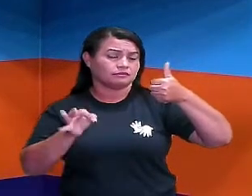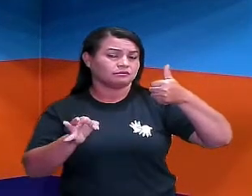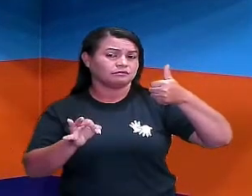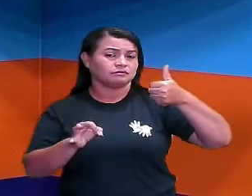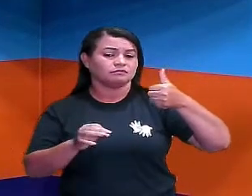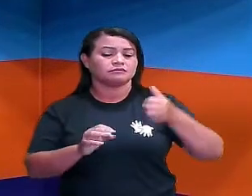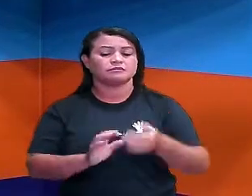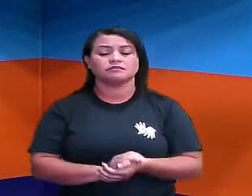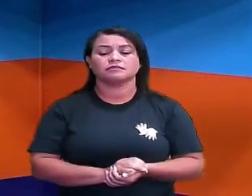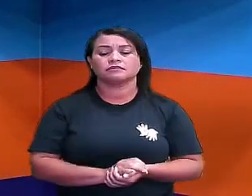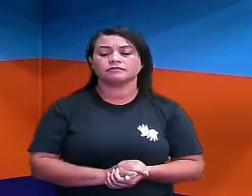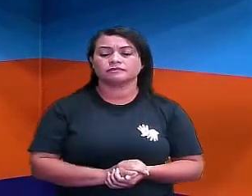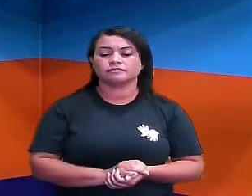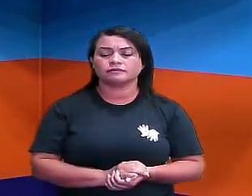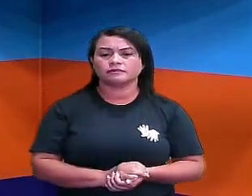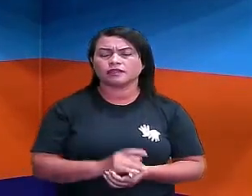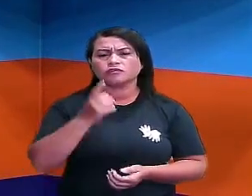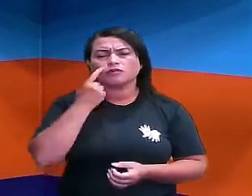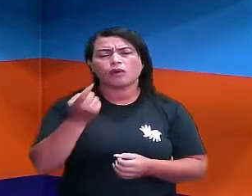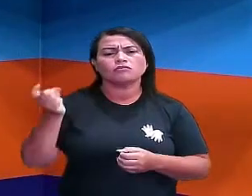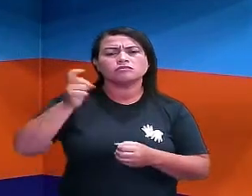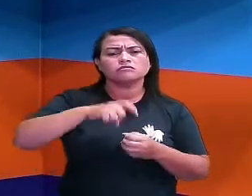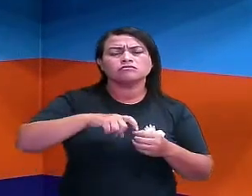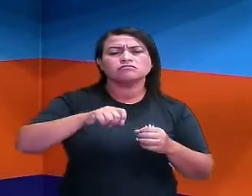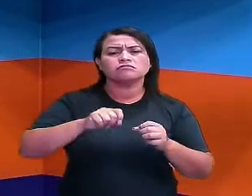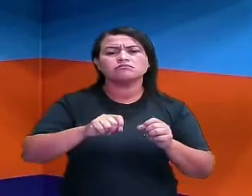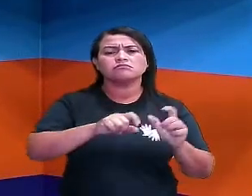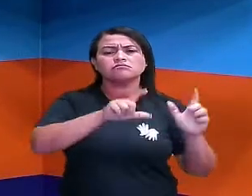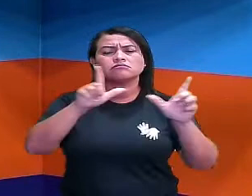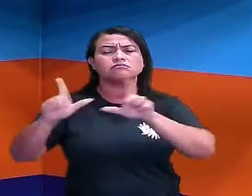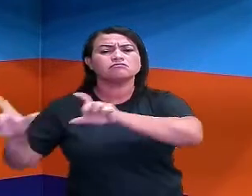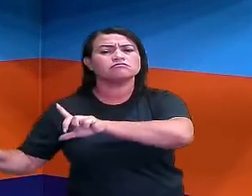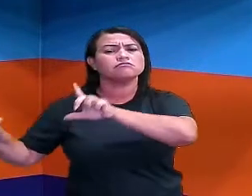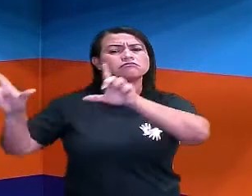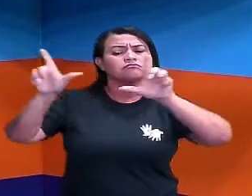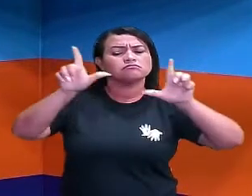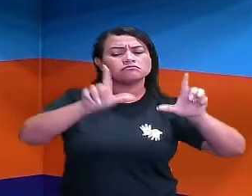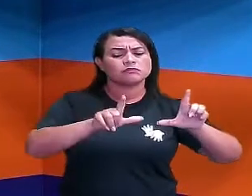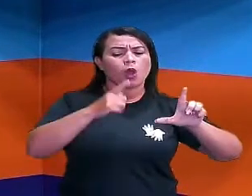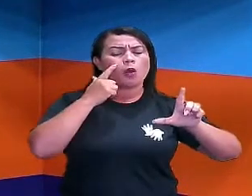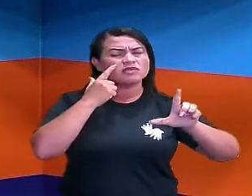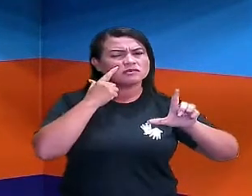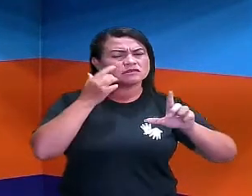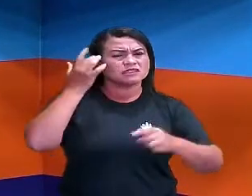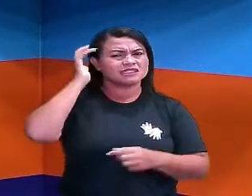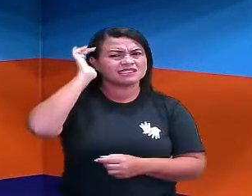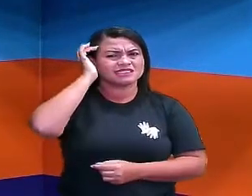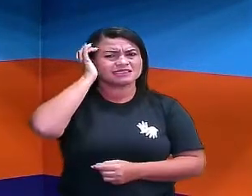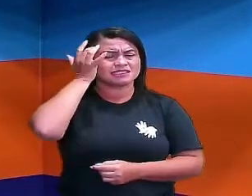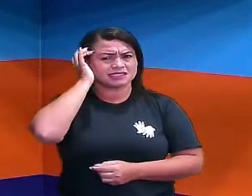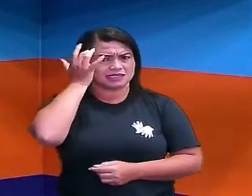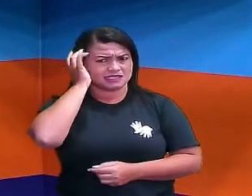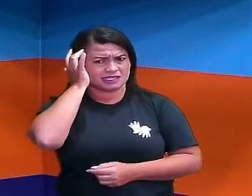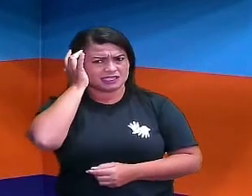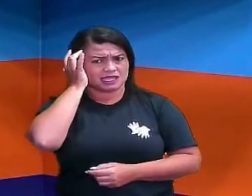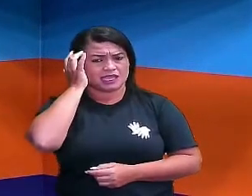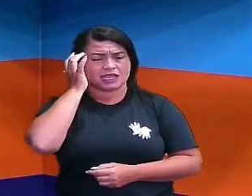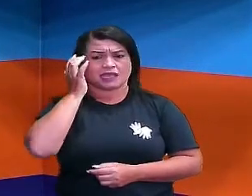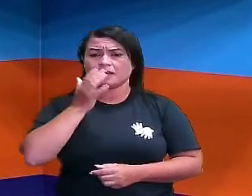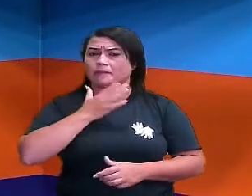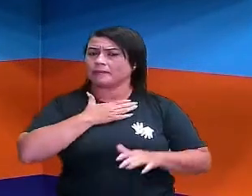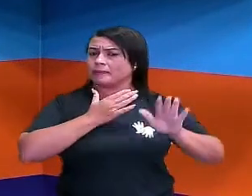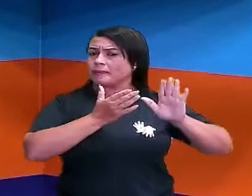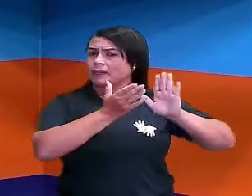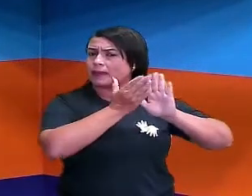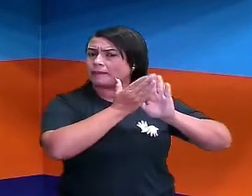certo? Agora, deixa eu voltar aqui, para a gente ver, pensar um pouquinho. Será que a minha palma